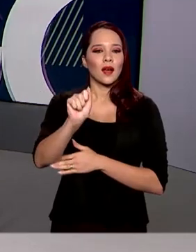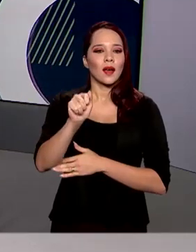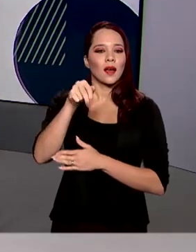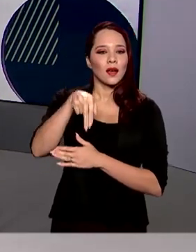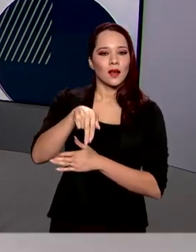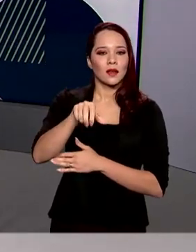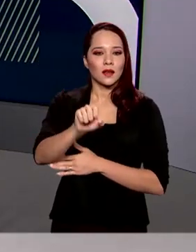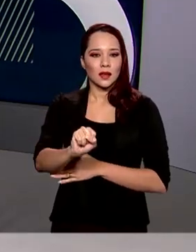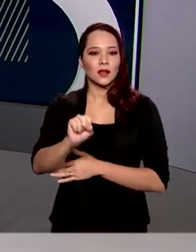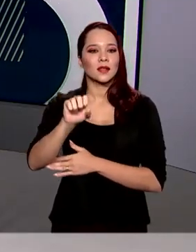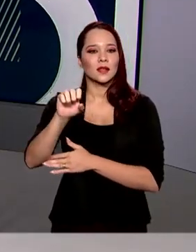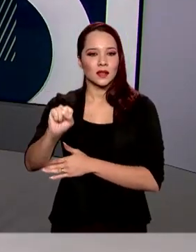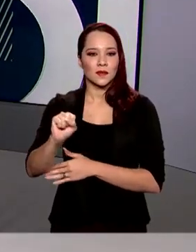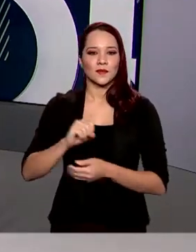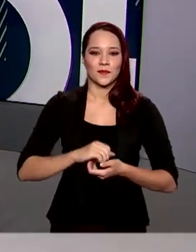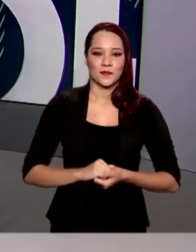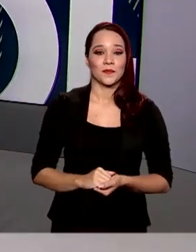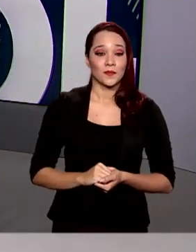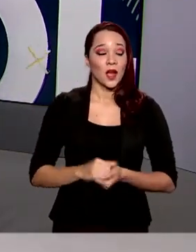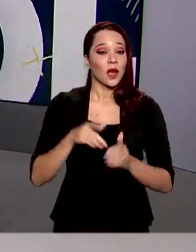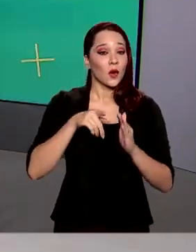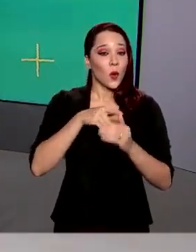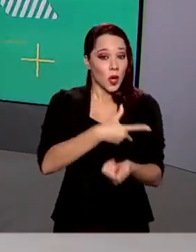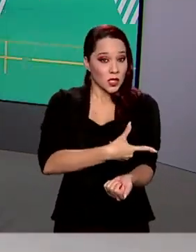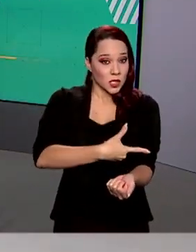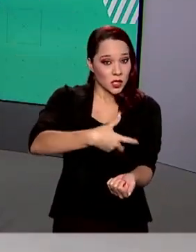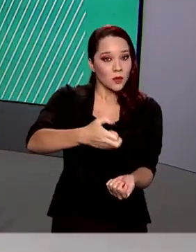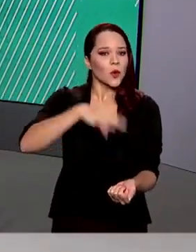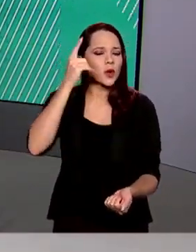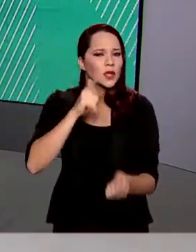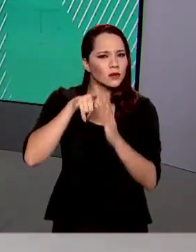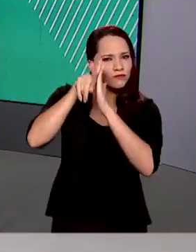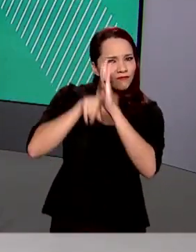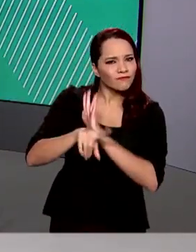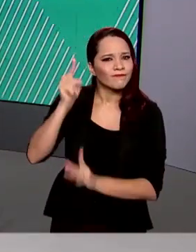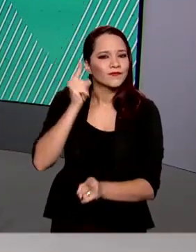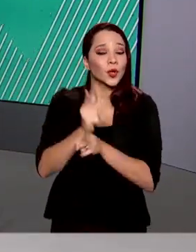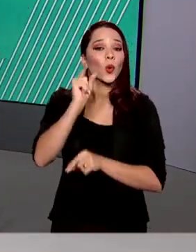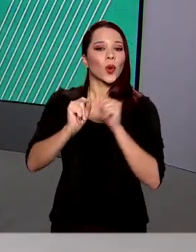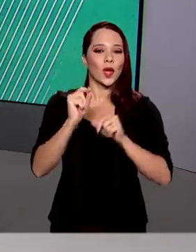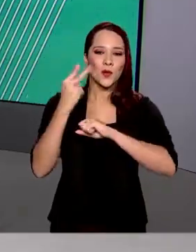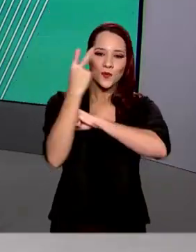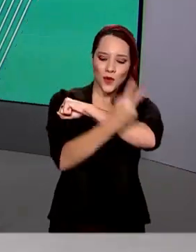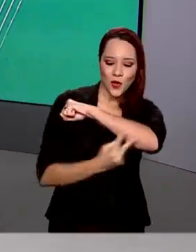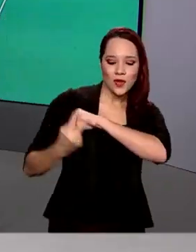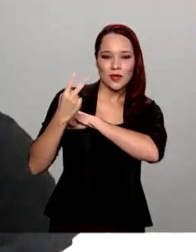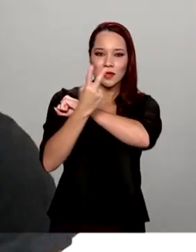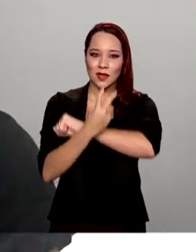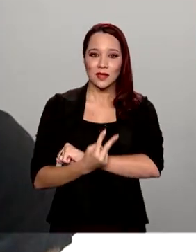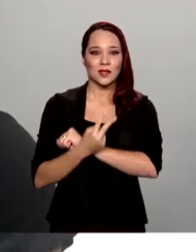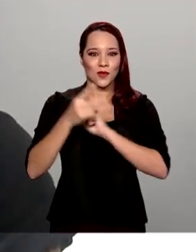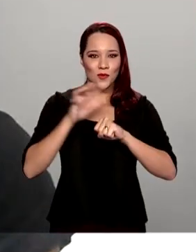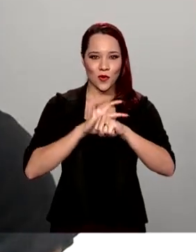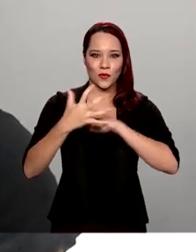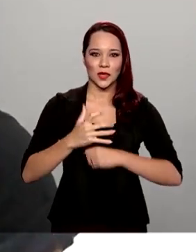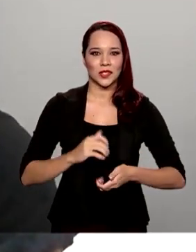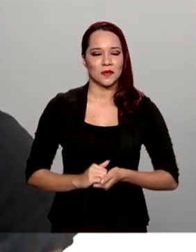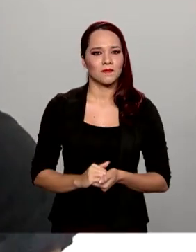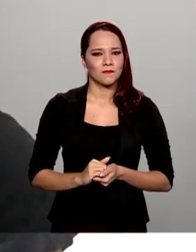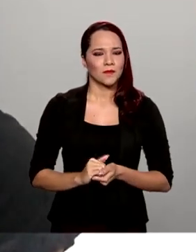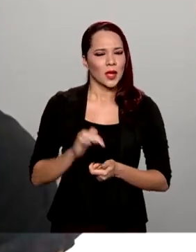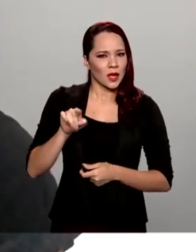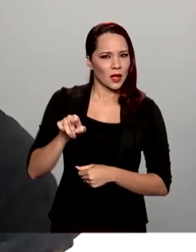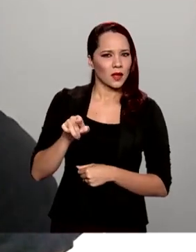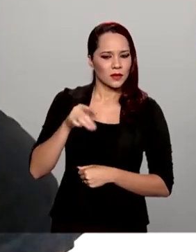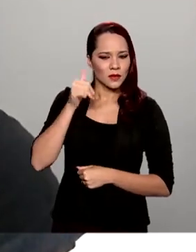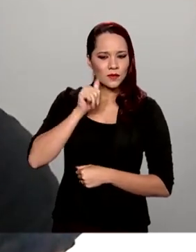Suplementar, a ANS. O exame de sangue consegue detectar anticorpos do coronavírus. Mesmo com sintomas